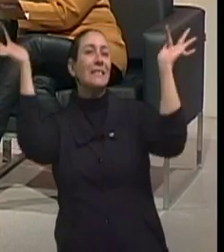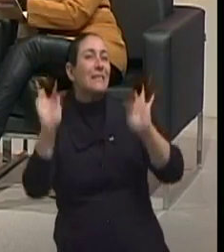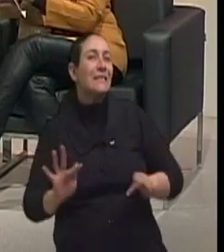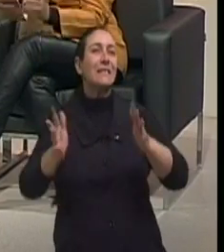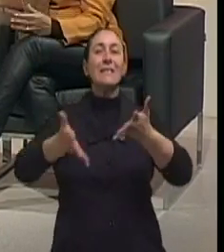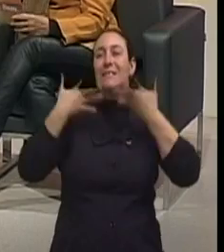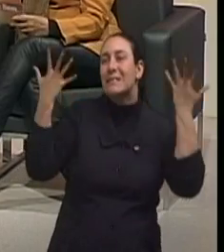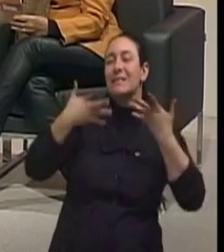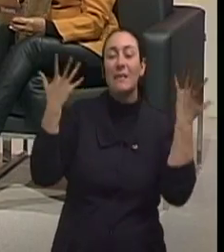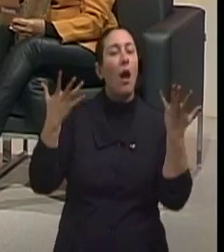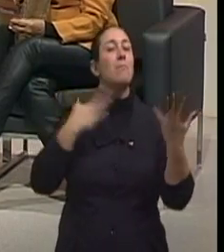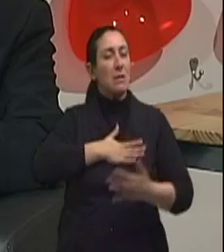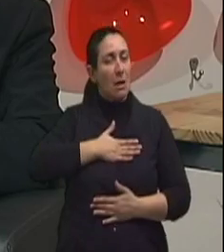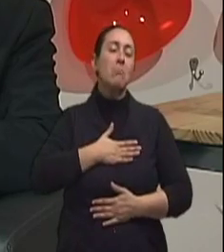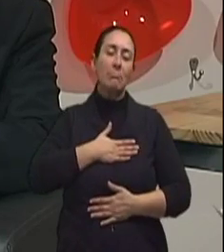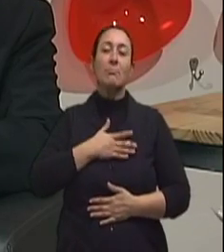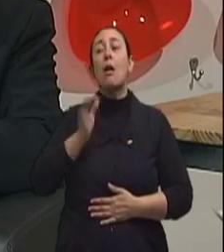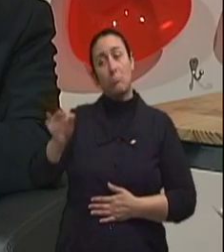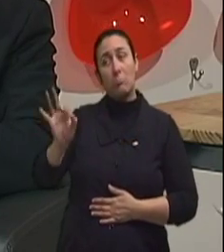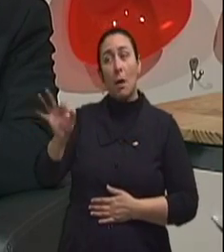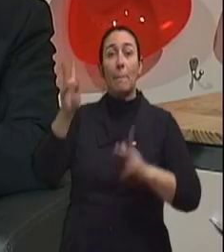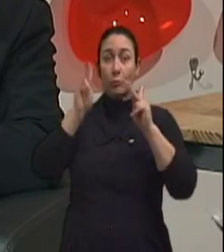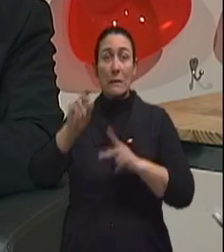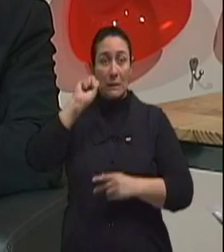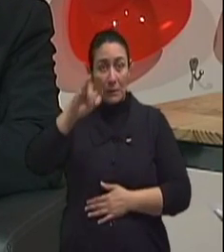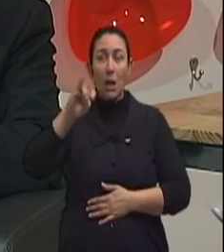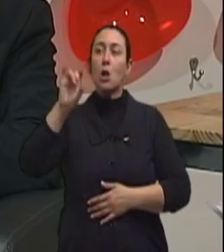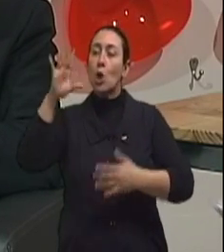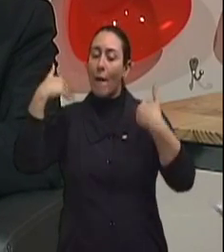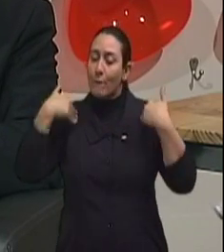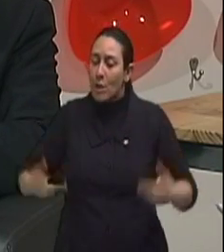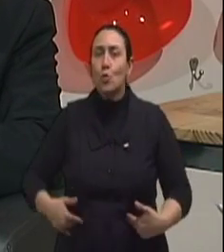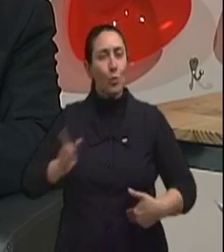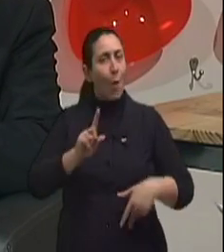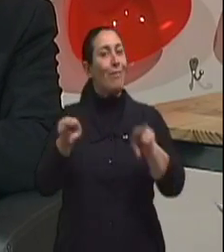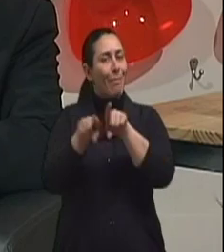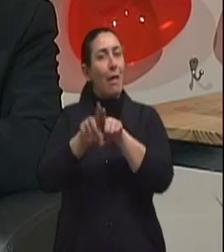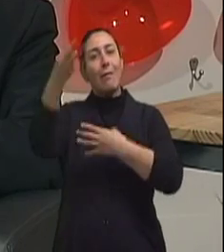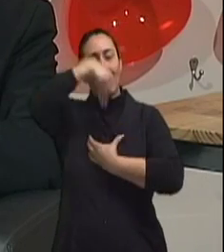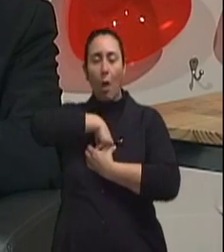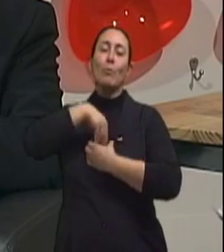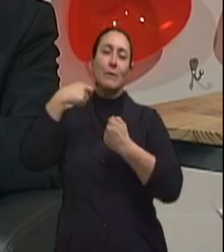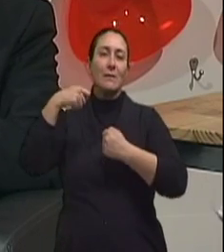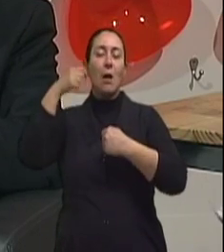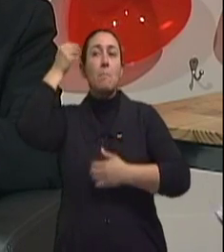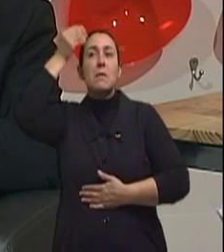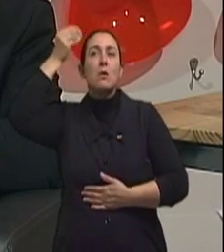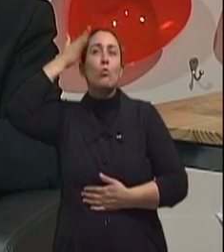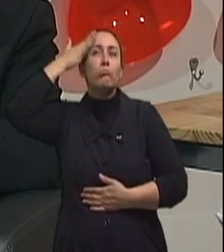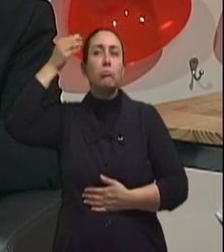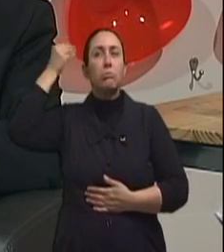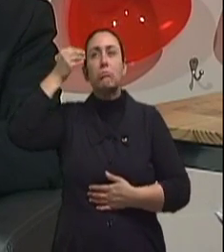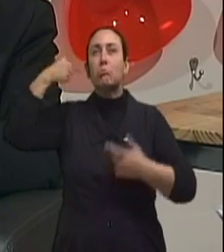só saúde física, mas mental também, a importância para a qualidade de vida. E, de novo, eu acho que